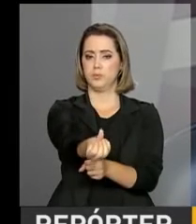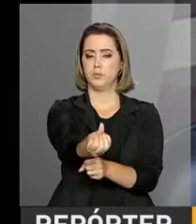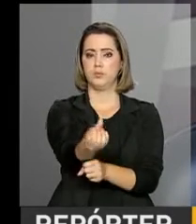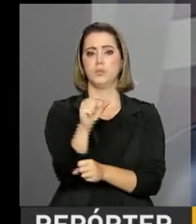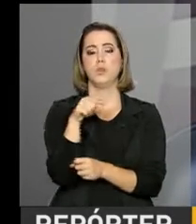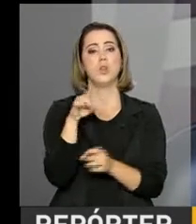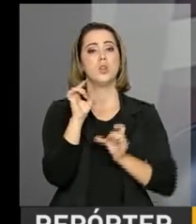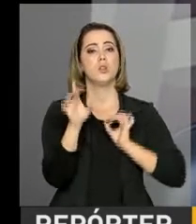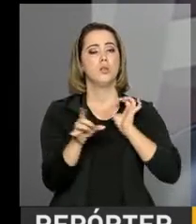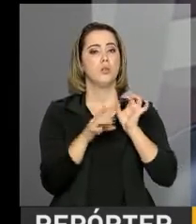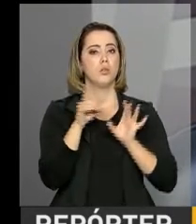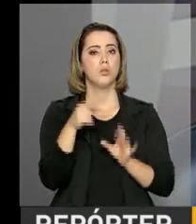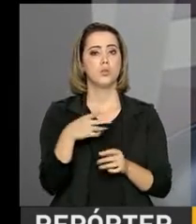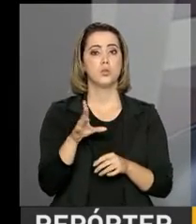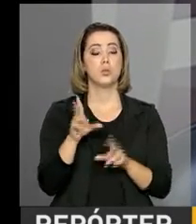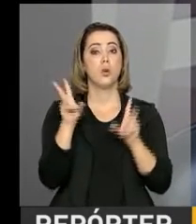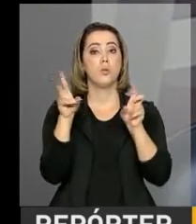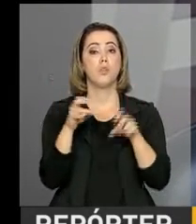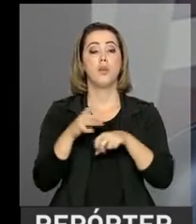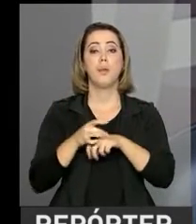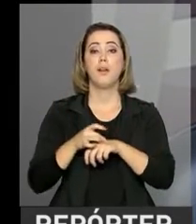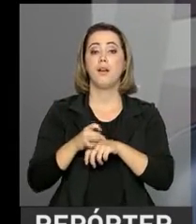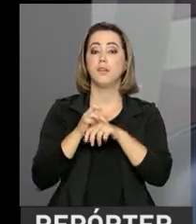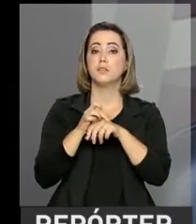exclusivamente o tema carnes,